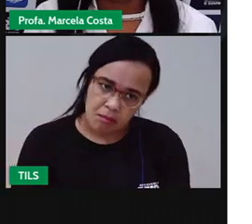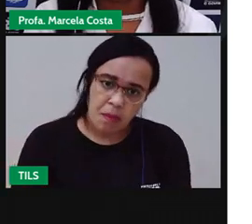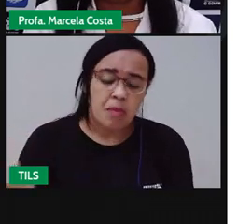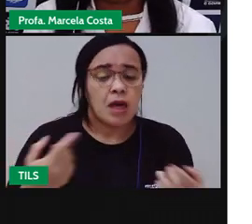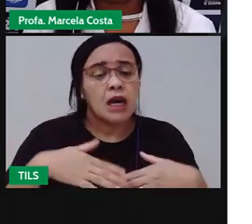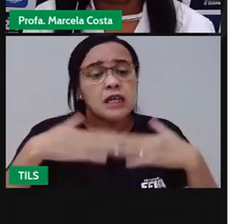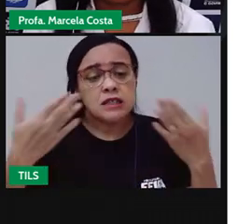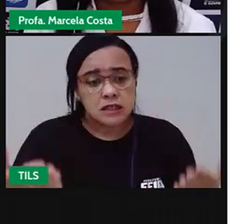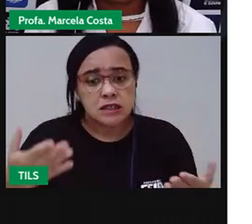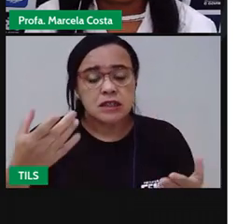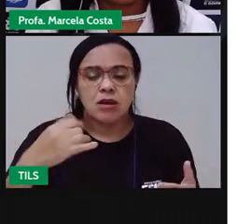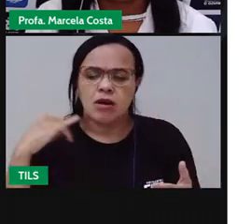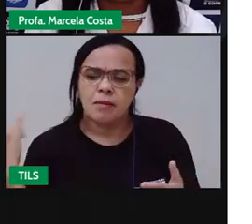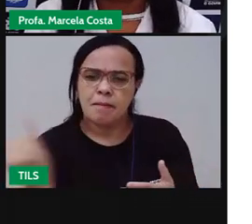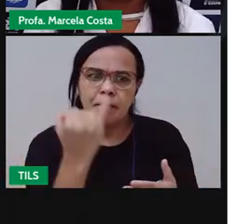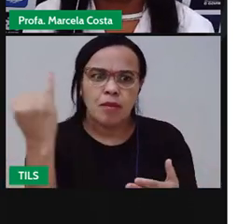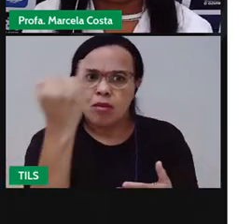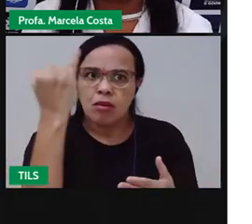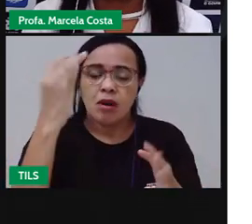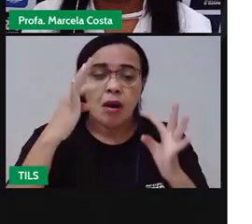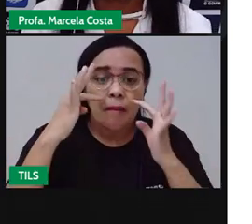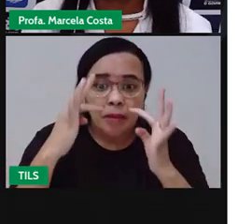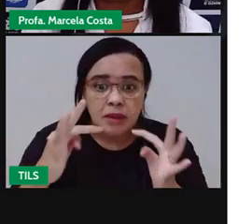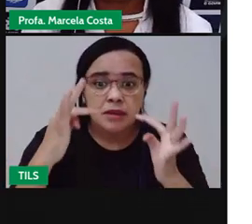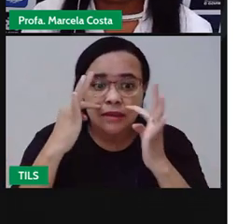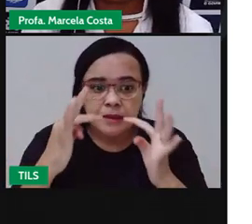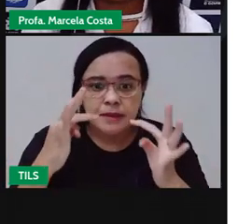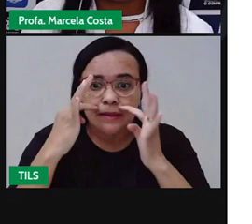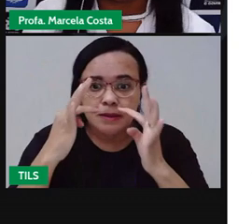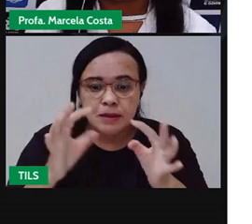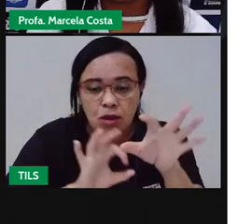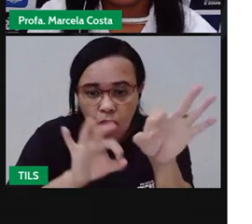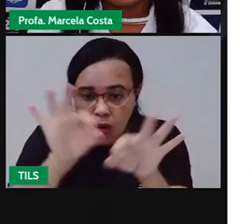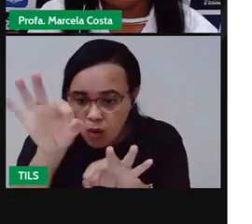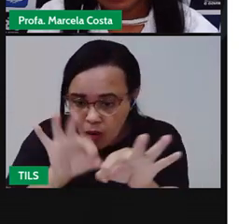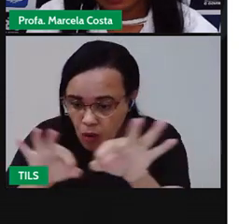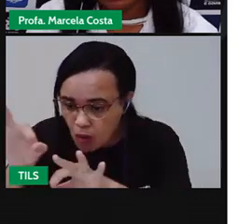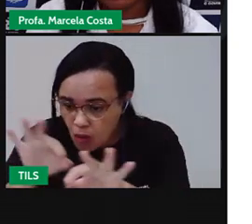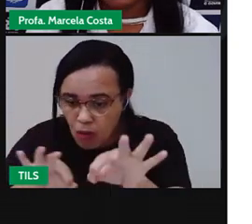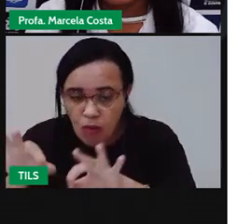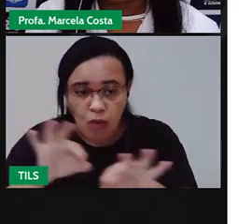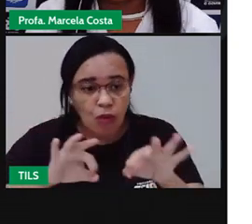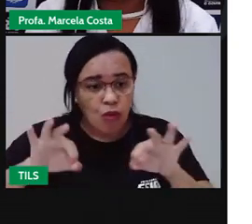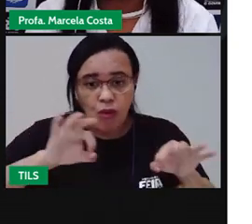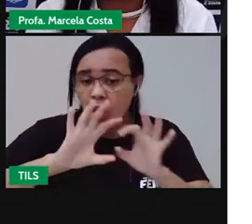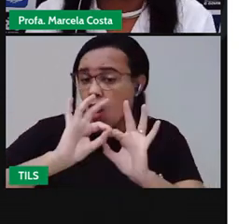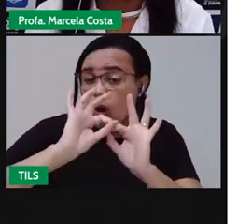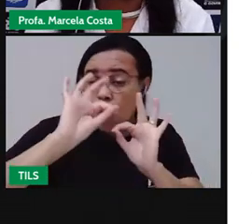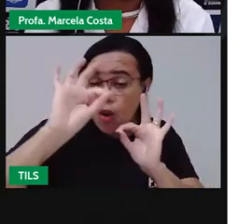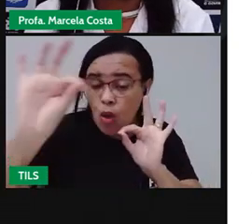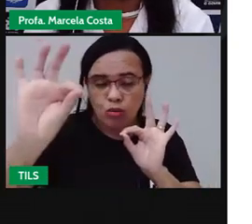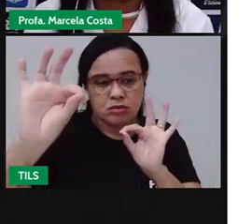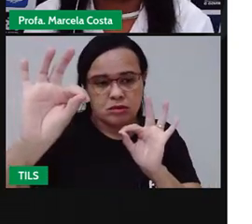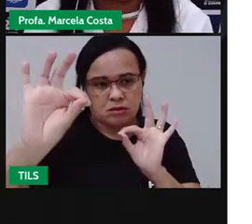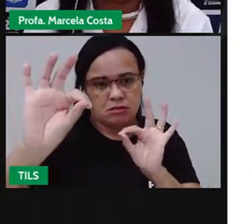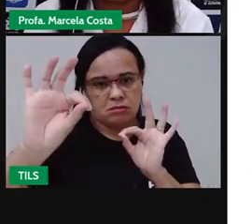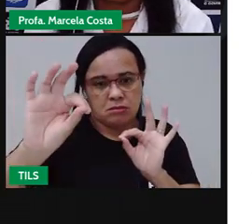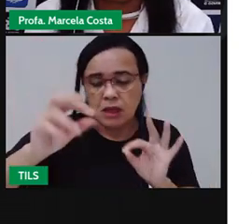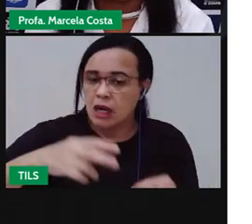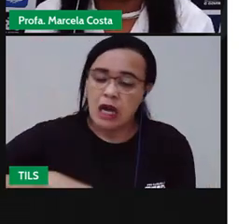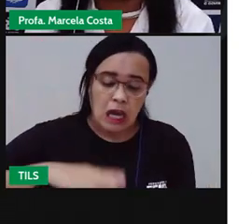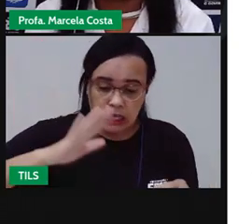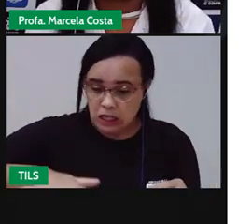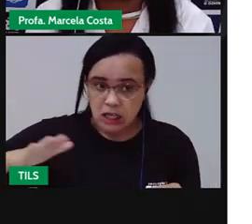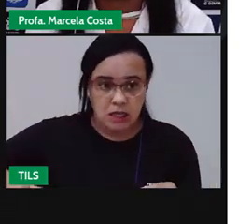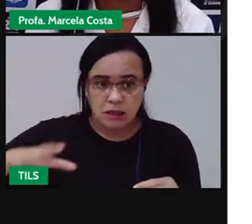por isso que é muito importante que os responsáveis separem produtos de limpeza dos alimentos e deixem fora do alcance